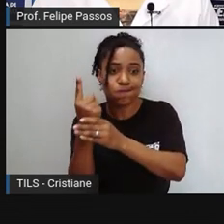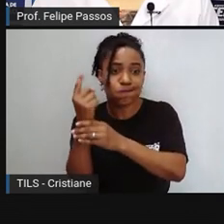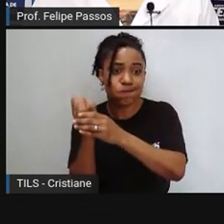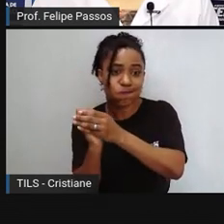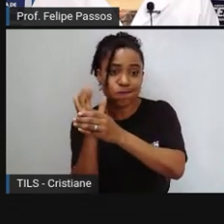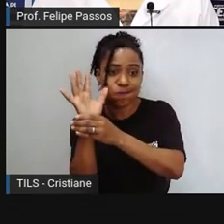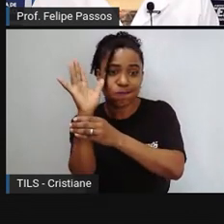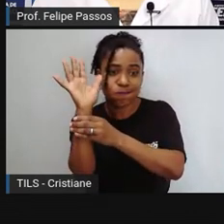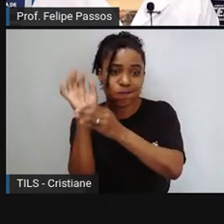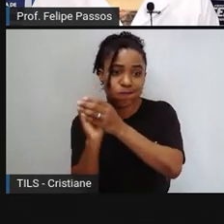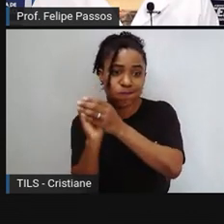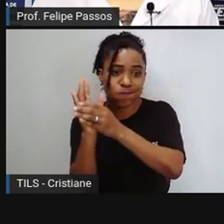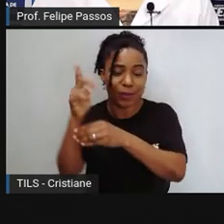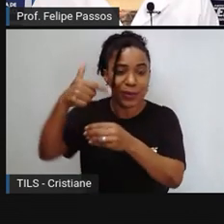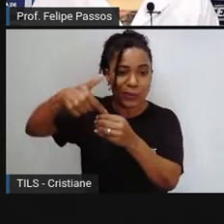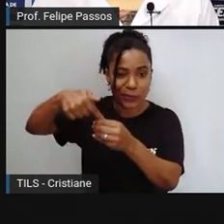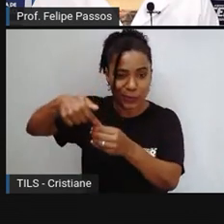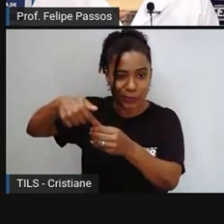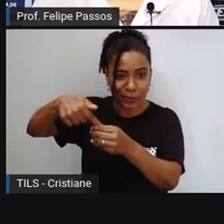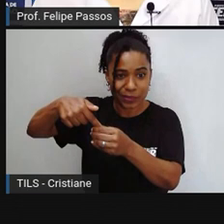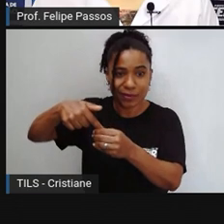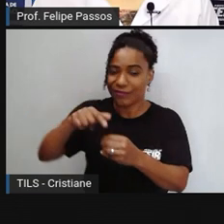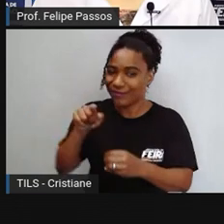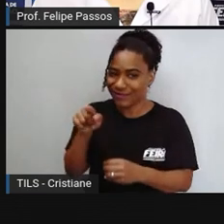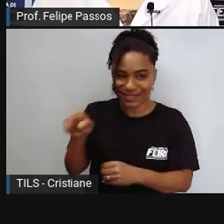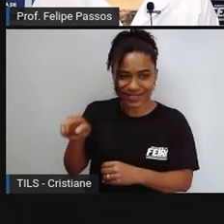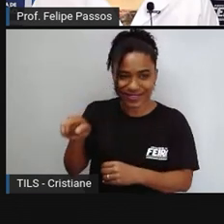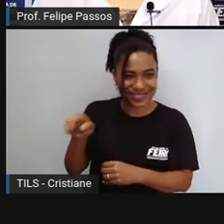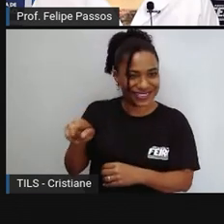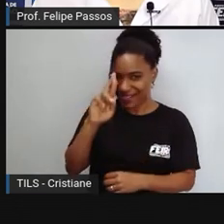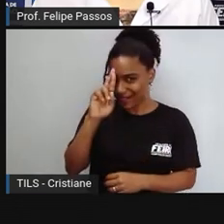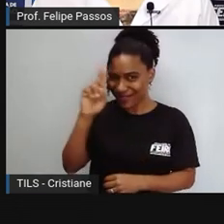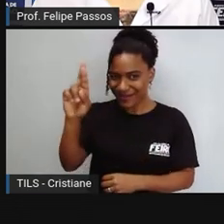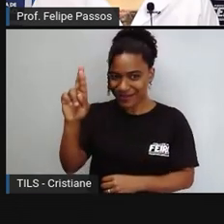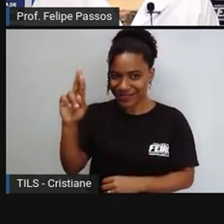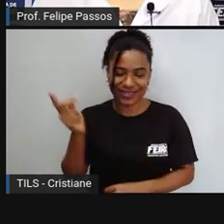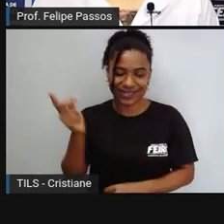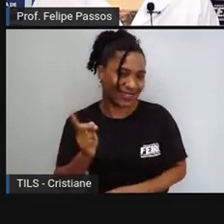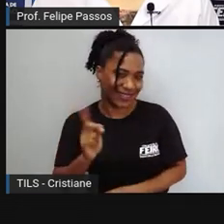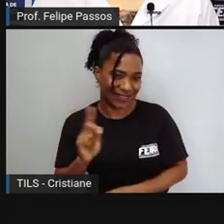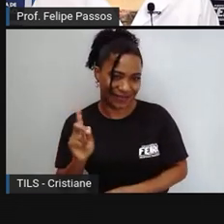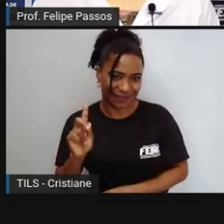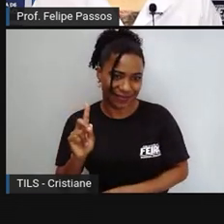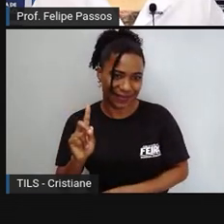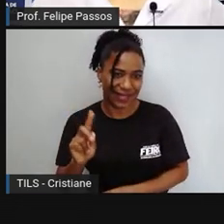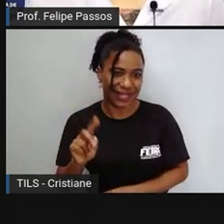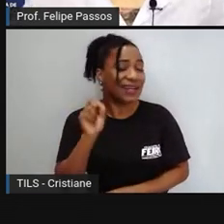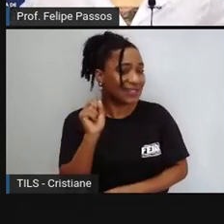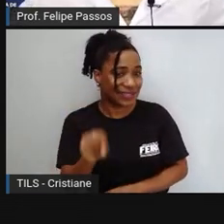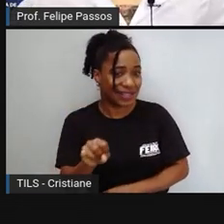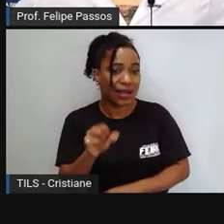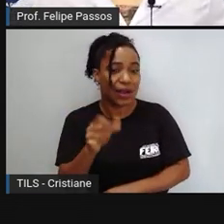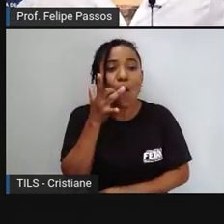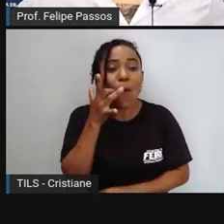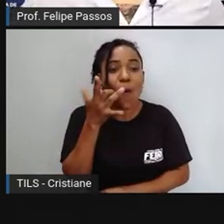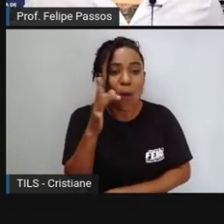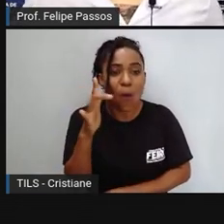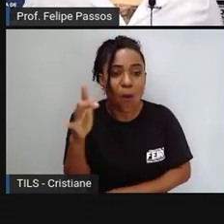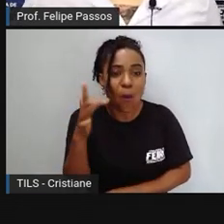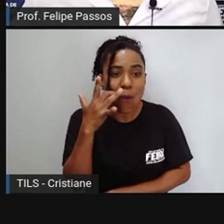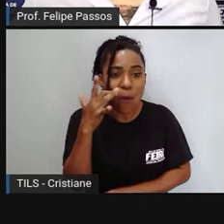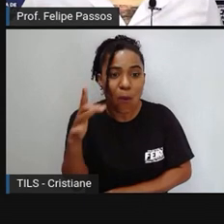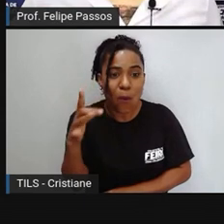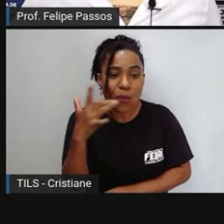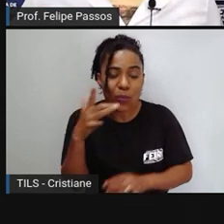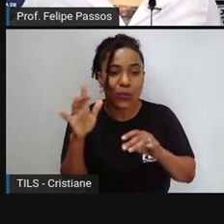poderá explorar. Se houver minério, apenas as empresas dedicadas